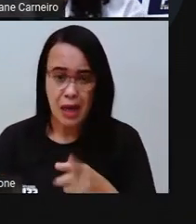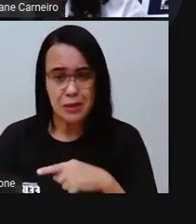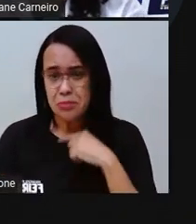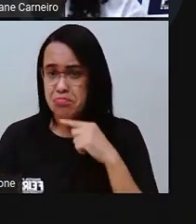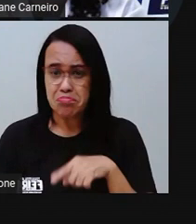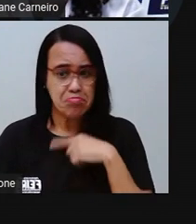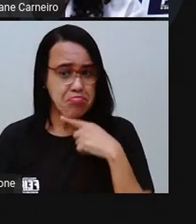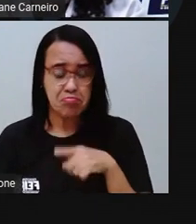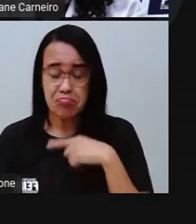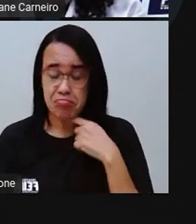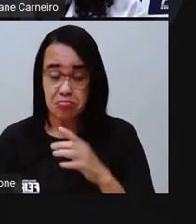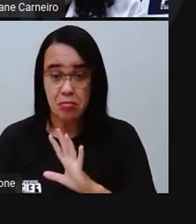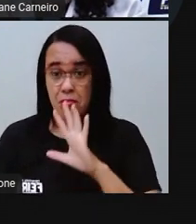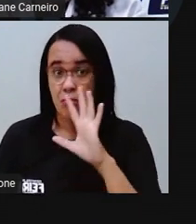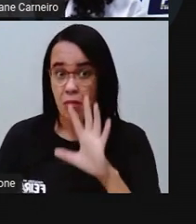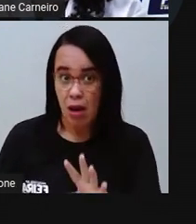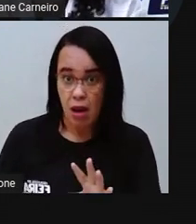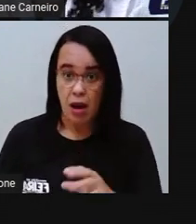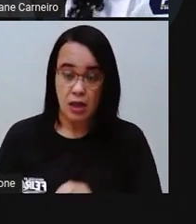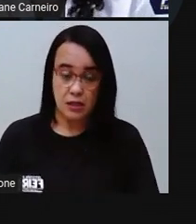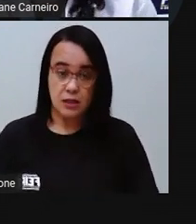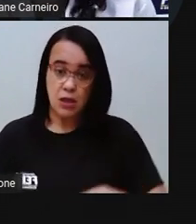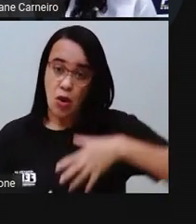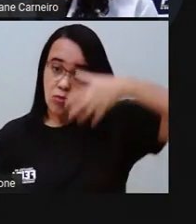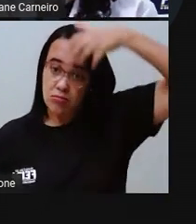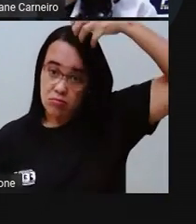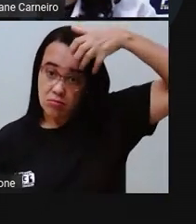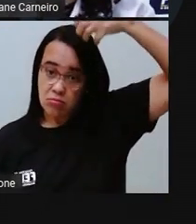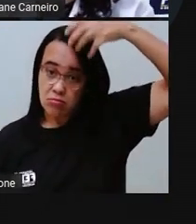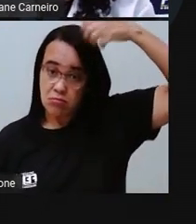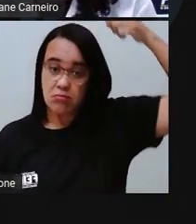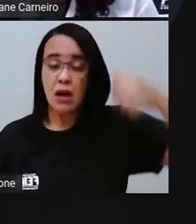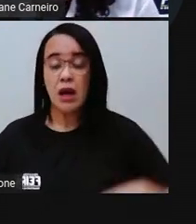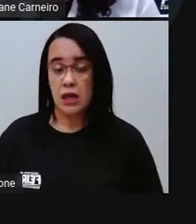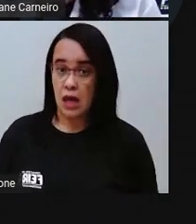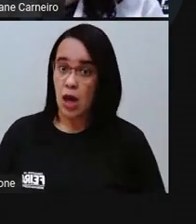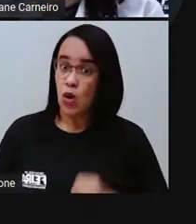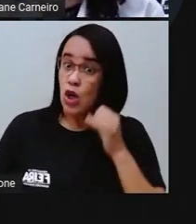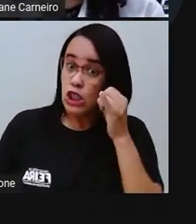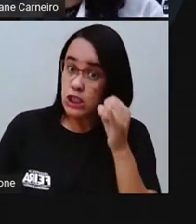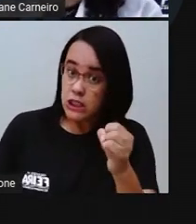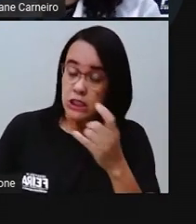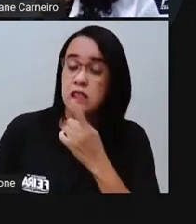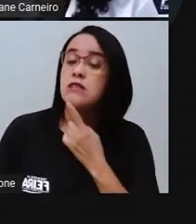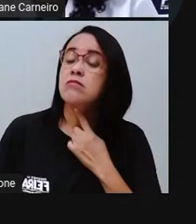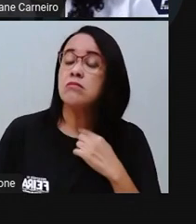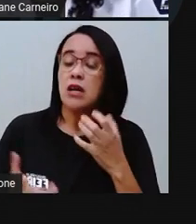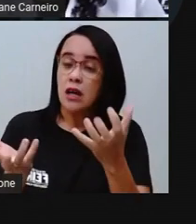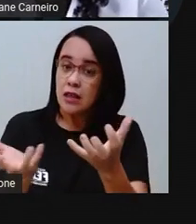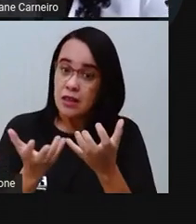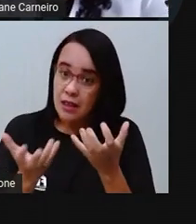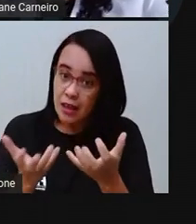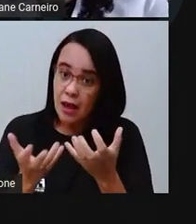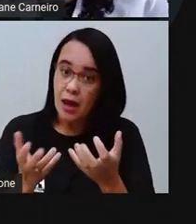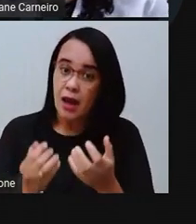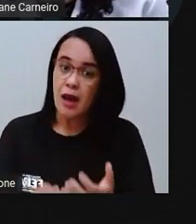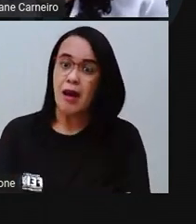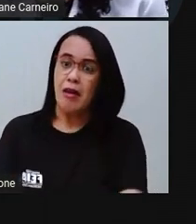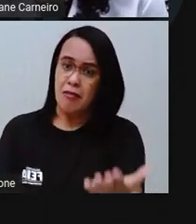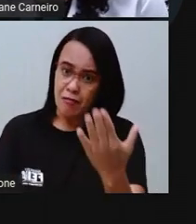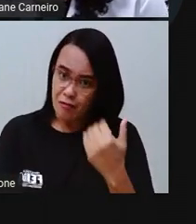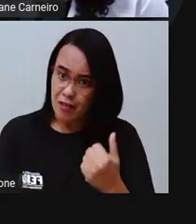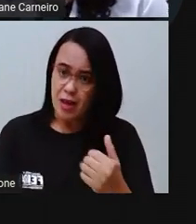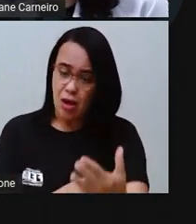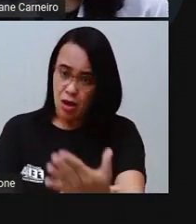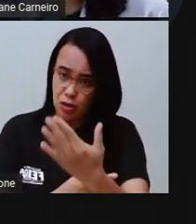riso bem esperto nos lábios. Se a senhora quiser saltar, é só subir aqui, nas minhas costas,